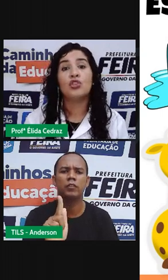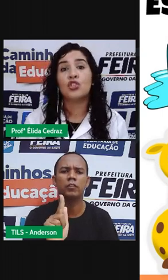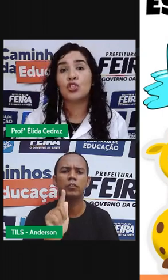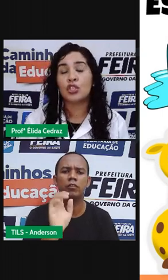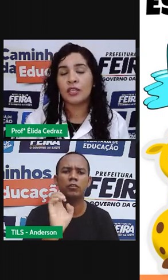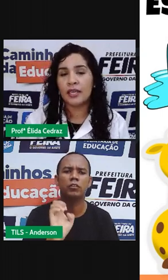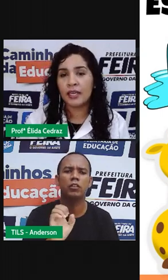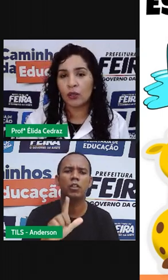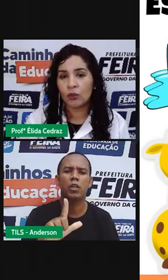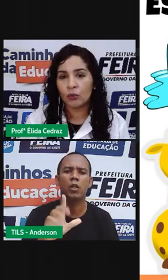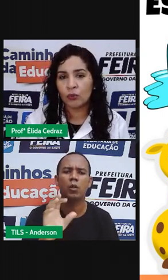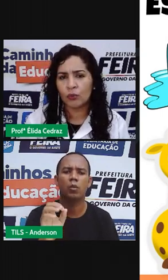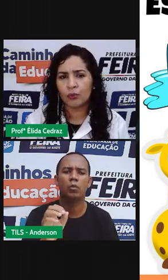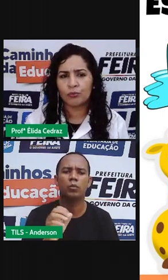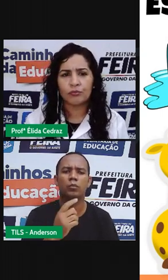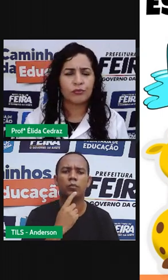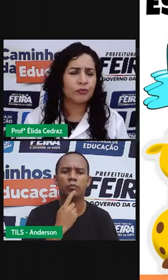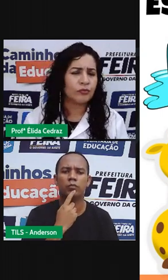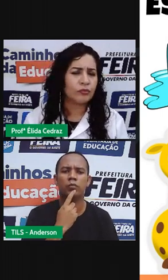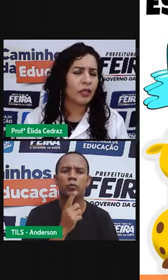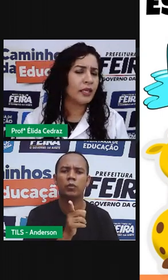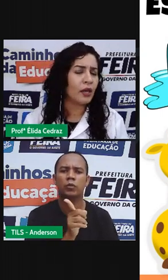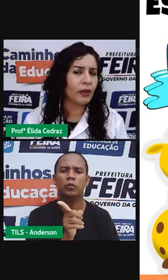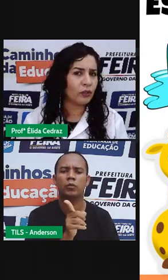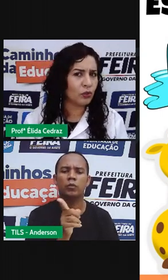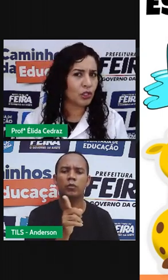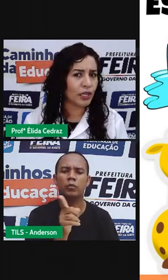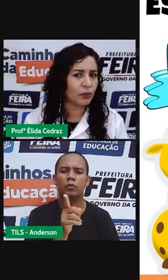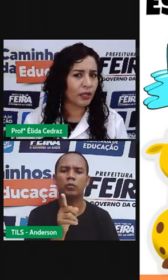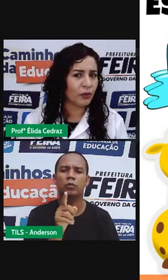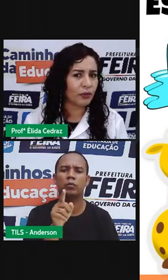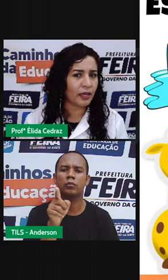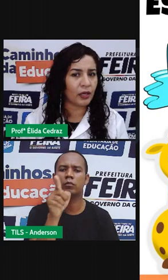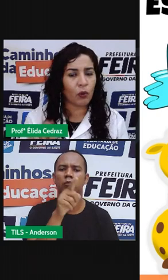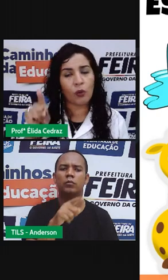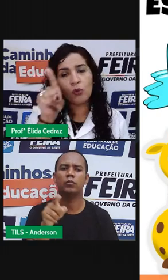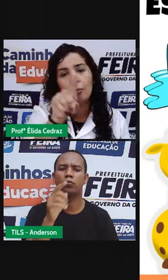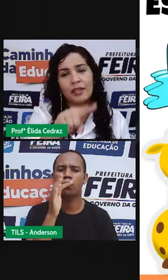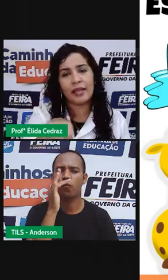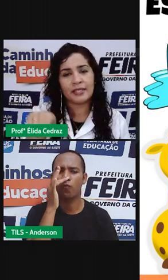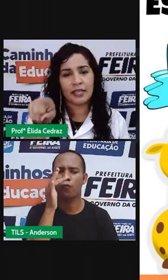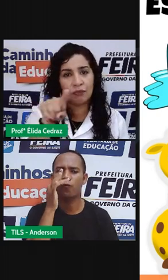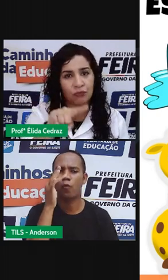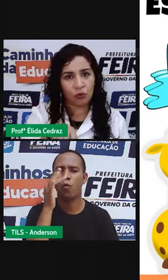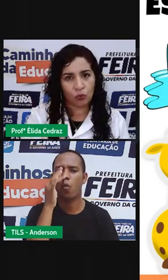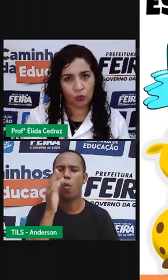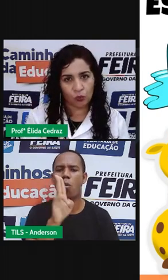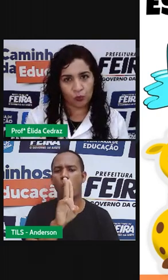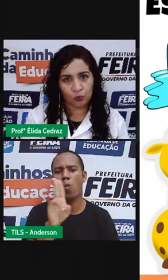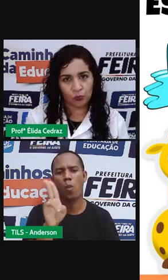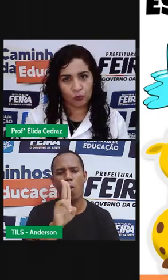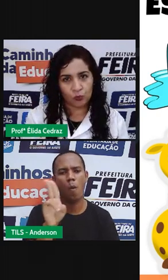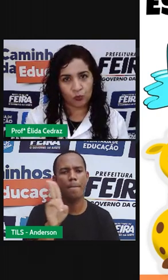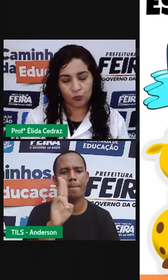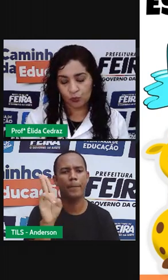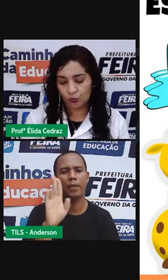Hum... Gelo. Gelo. E o nome do Gelo tem o quê? Qual o nome dessa flor?